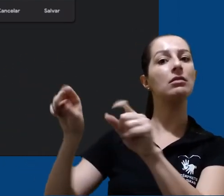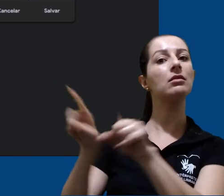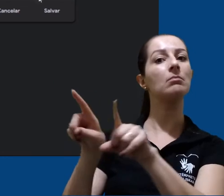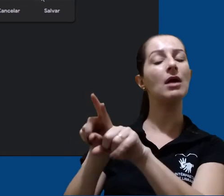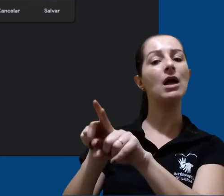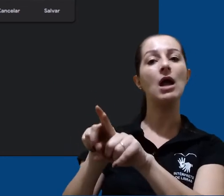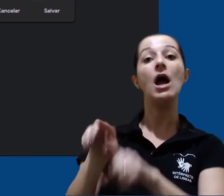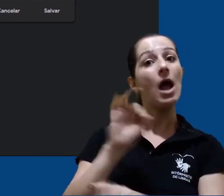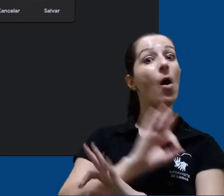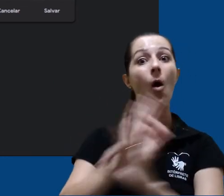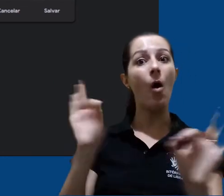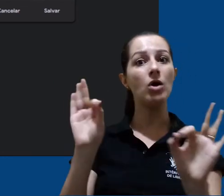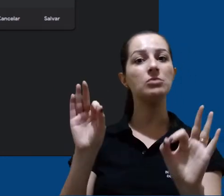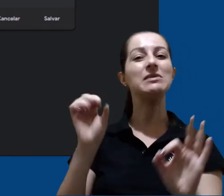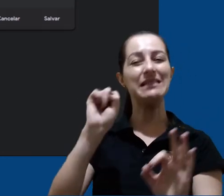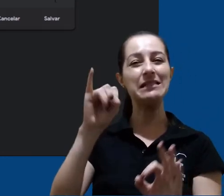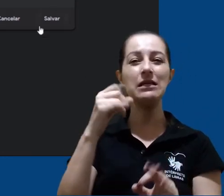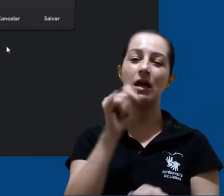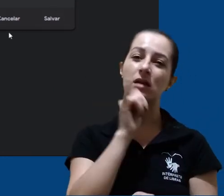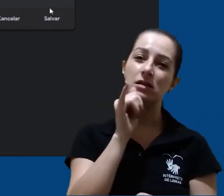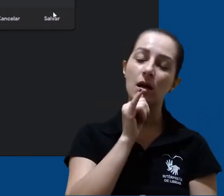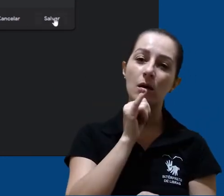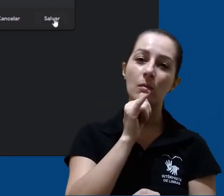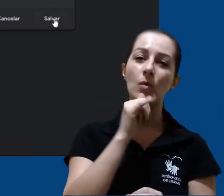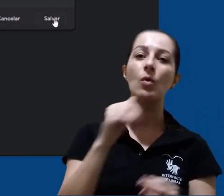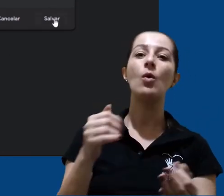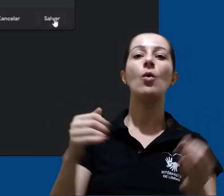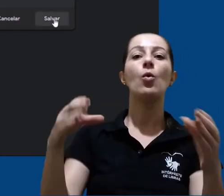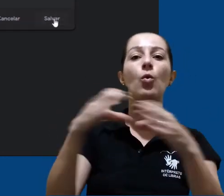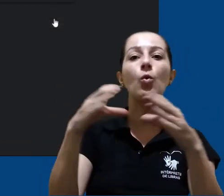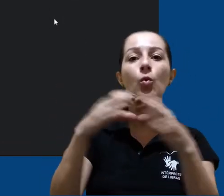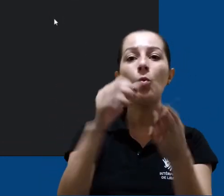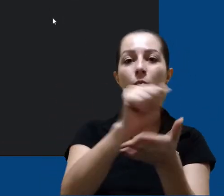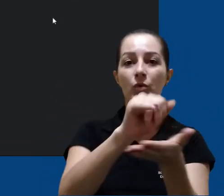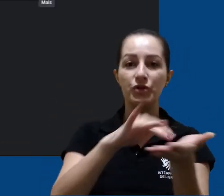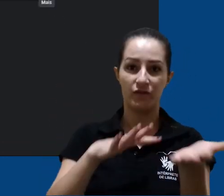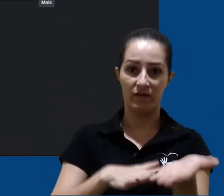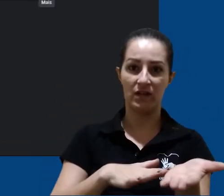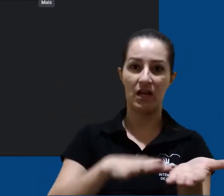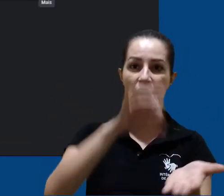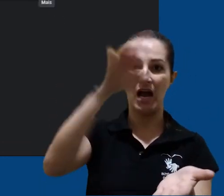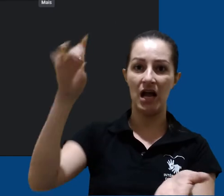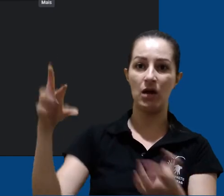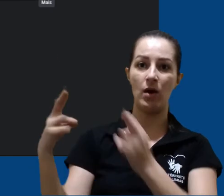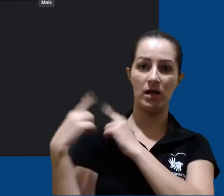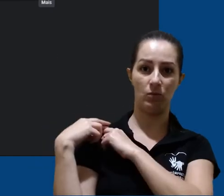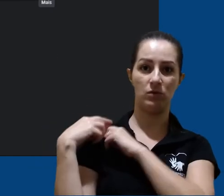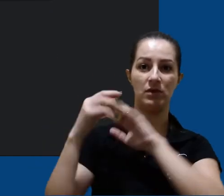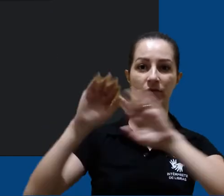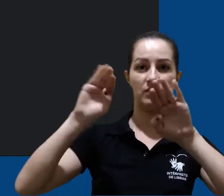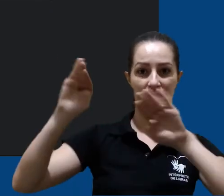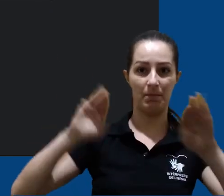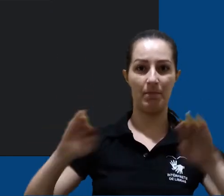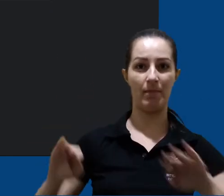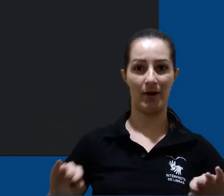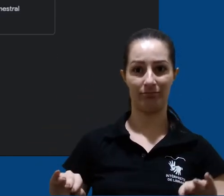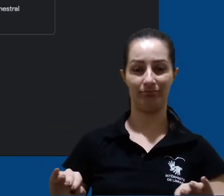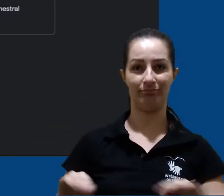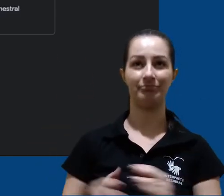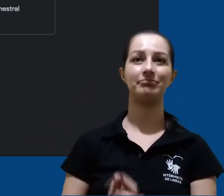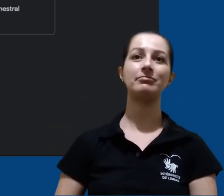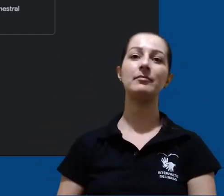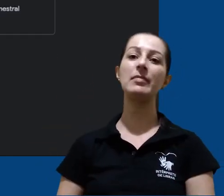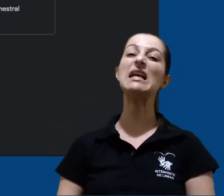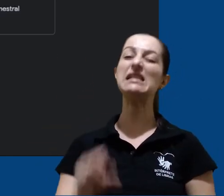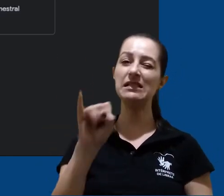quando estamos fazendo um trabalho em grupo com divisão de tarefas, por exemplo. Caso você seja uma pessoa que gosta de organizar a sua